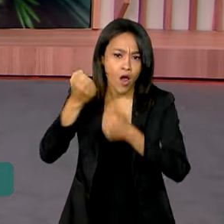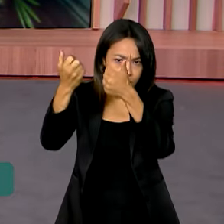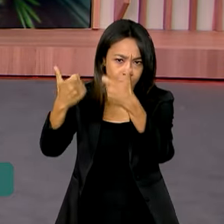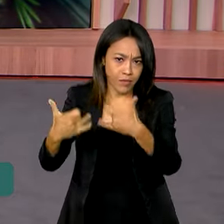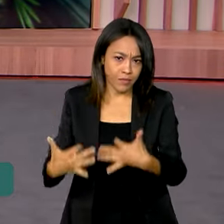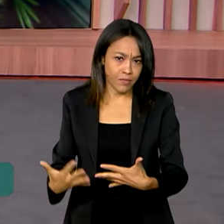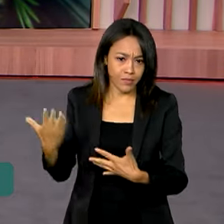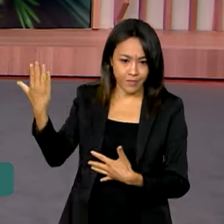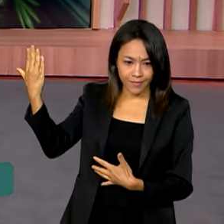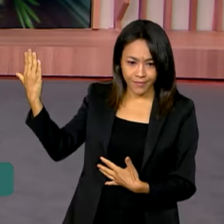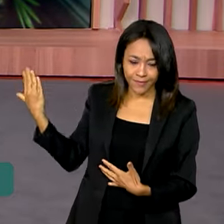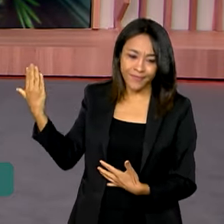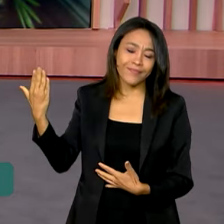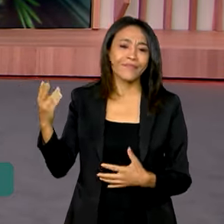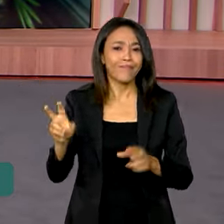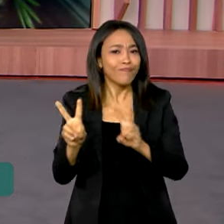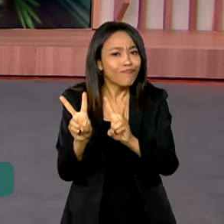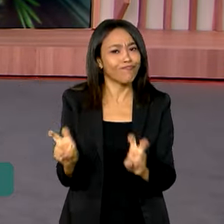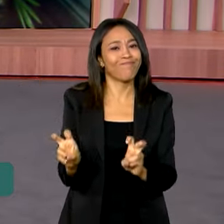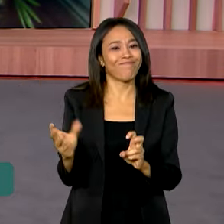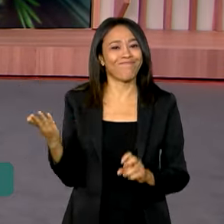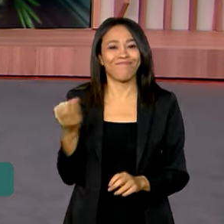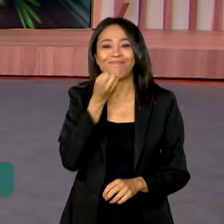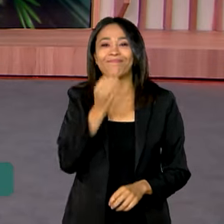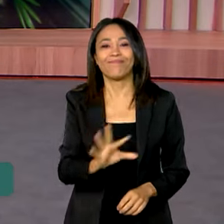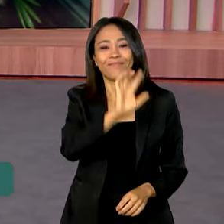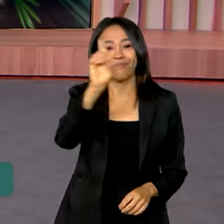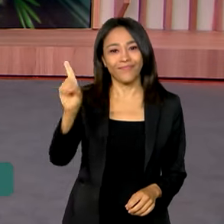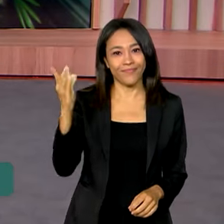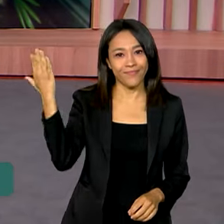Grossi, que tem os detalhes sobre isso. Bom dia, Flávia.